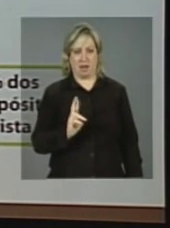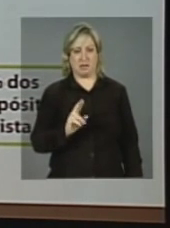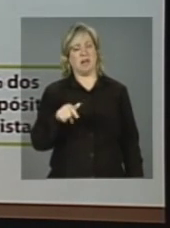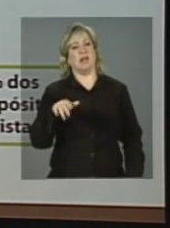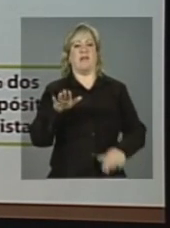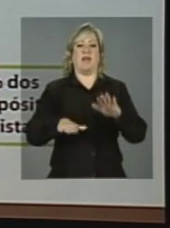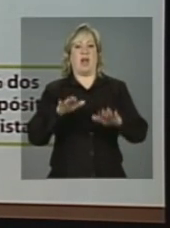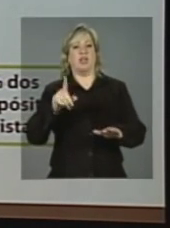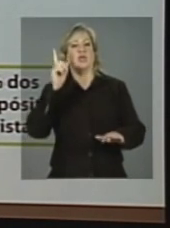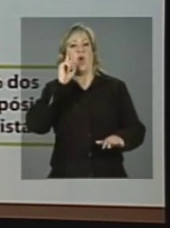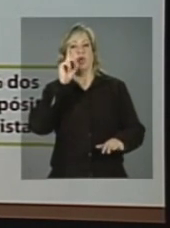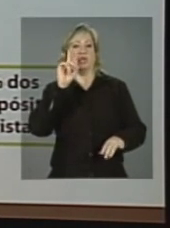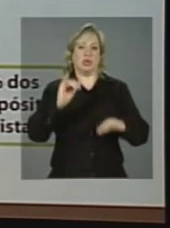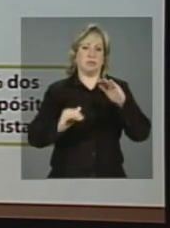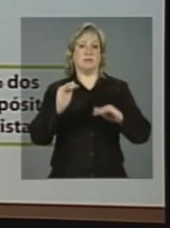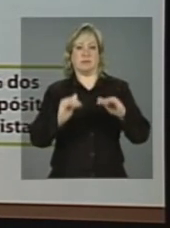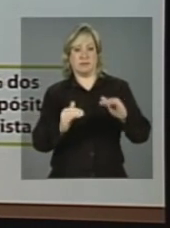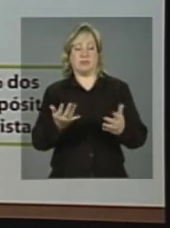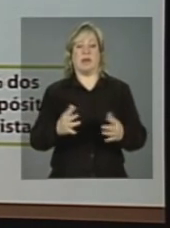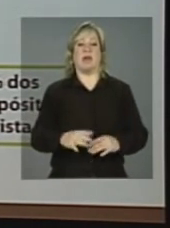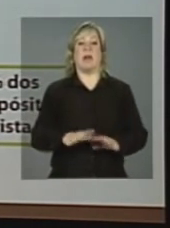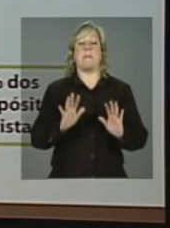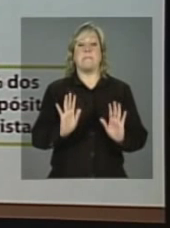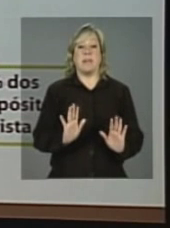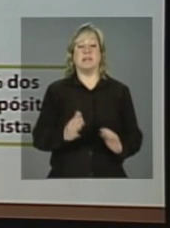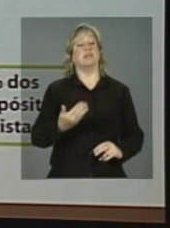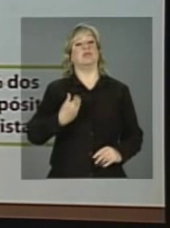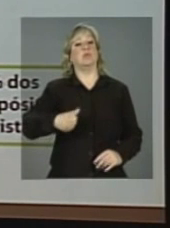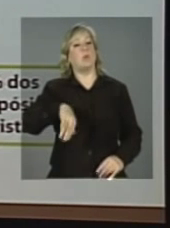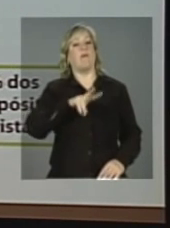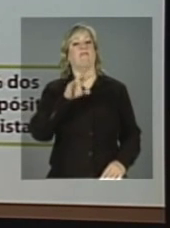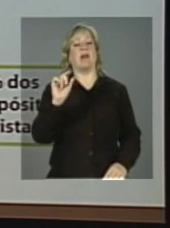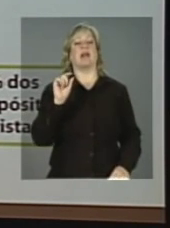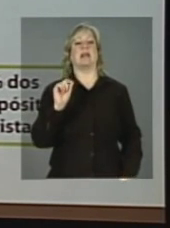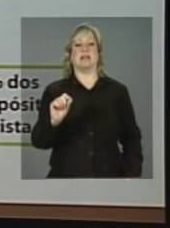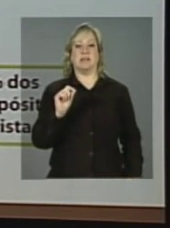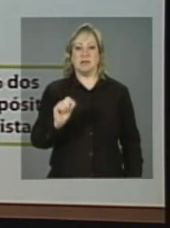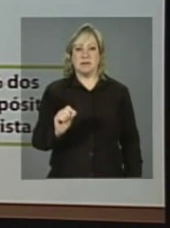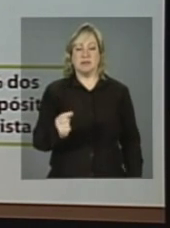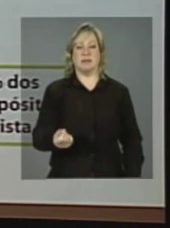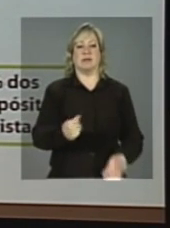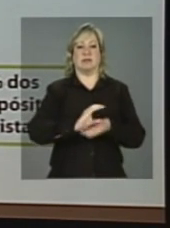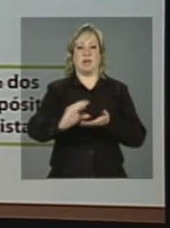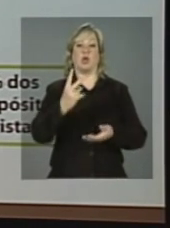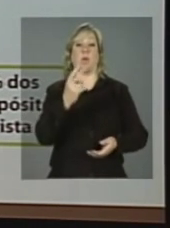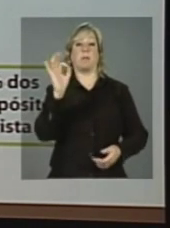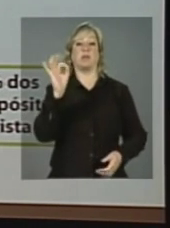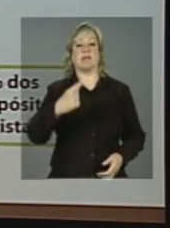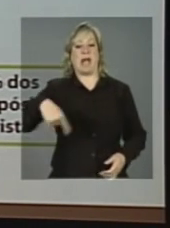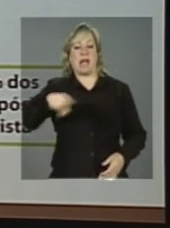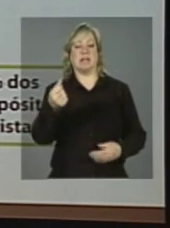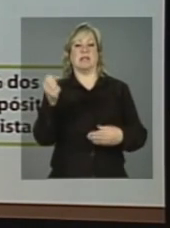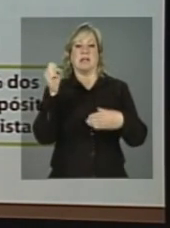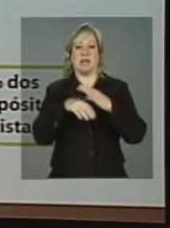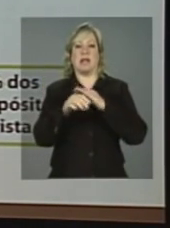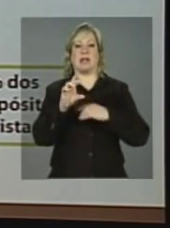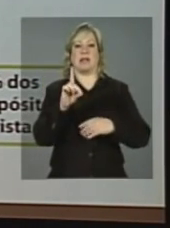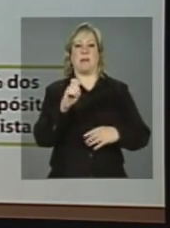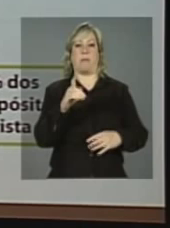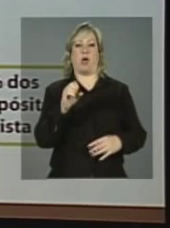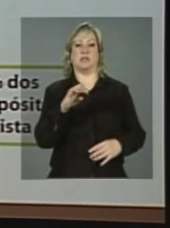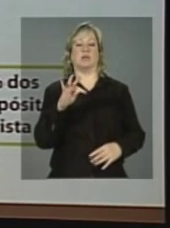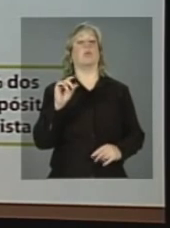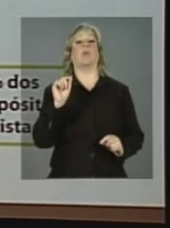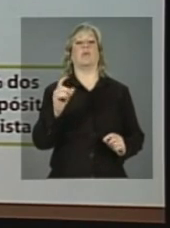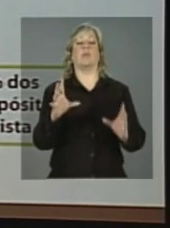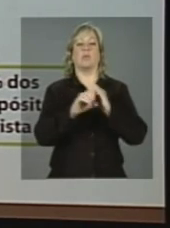varia de dia para dia, e nós vamos designar 2% desses depósitos, que corresponde